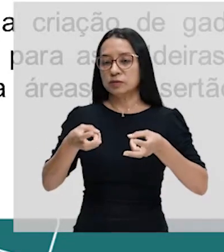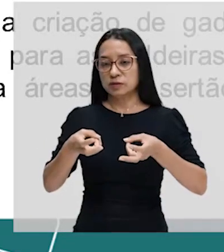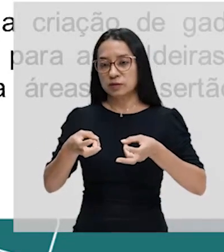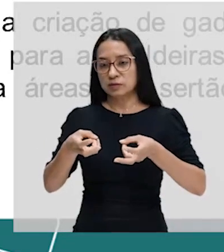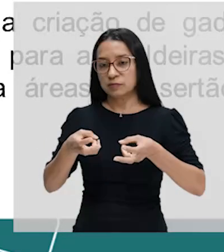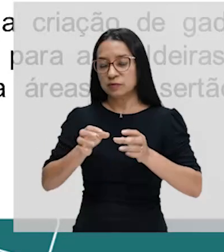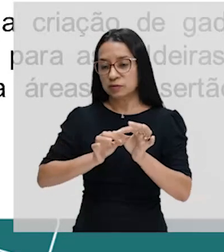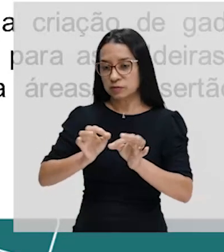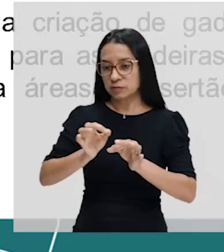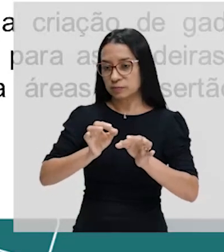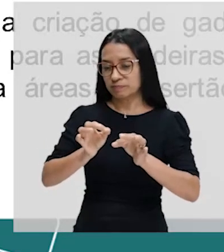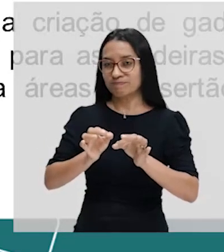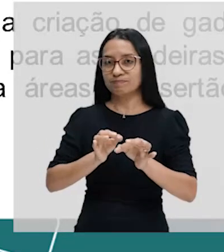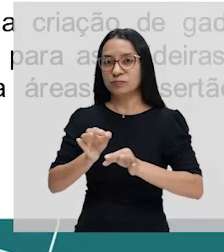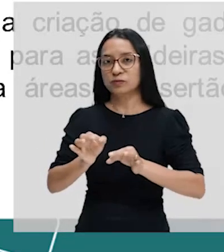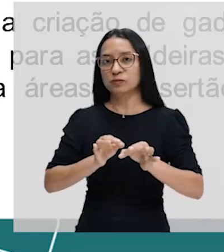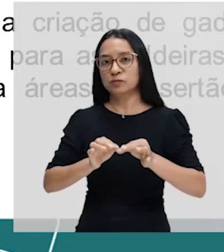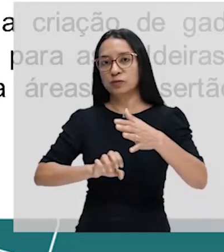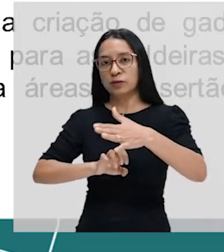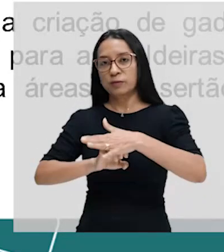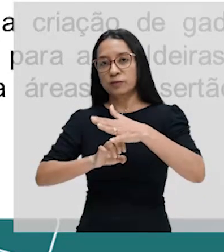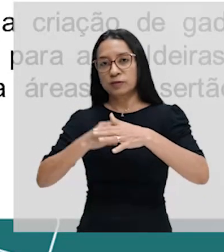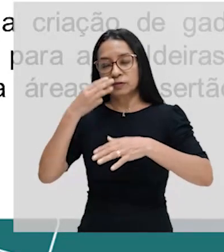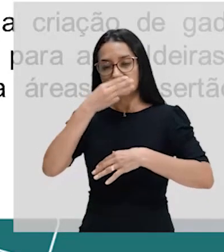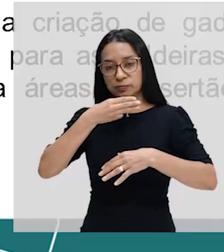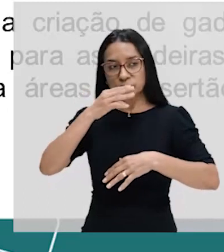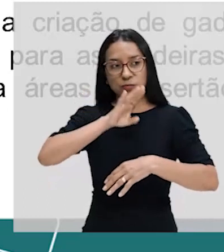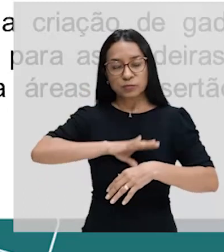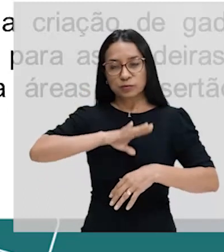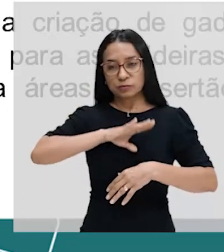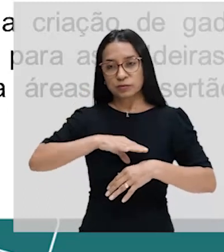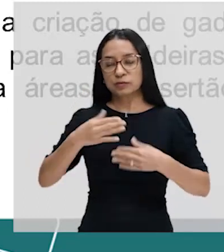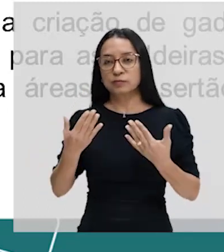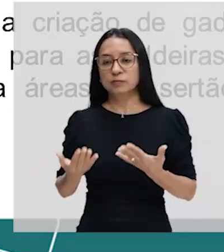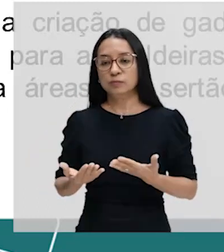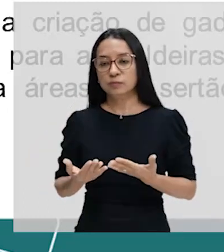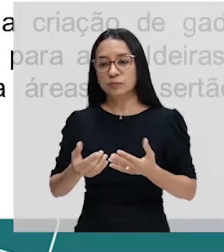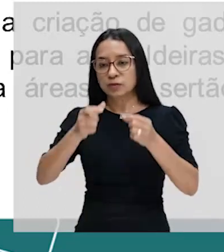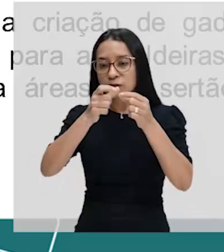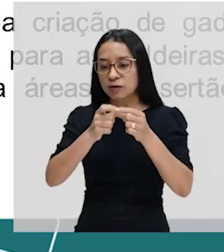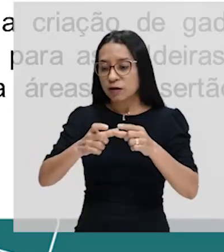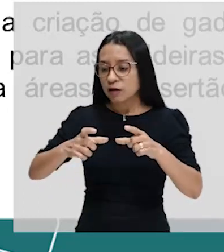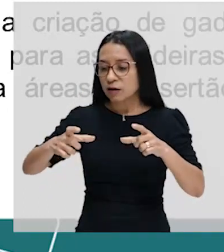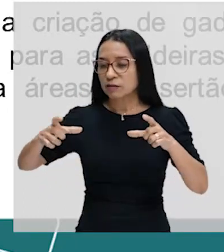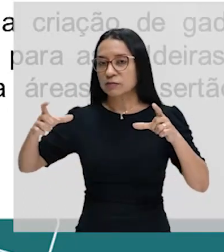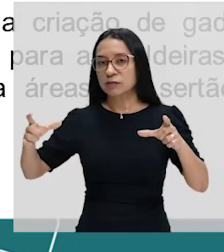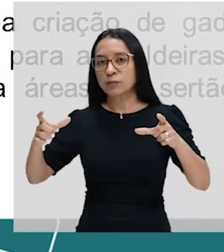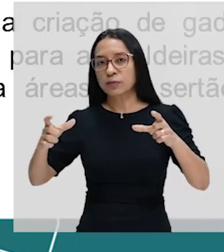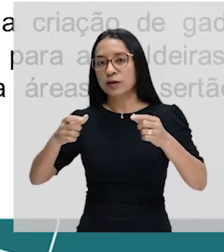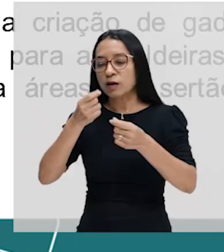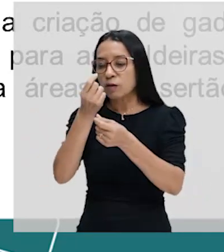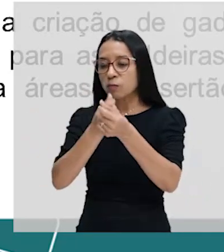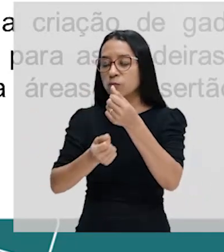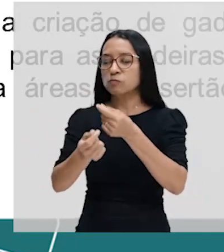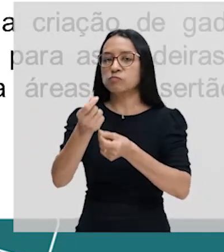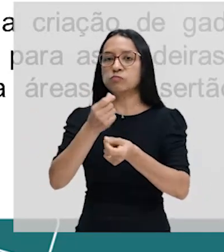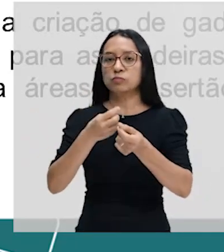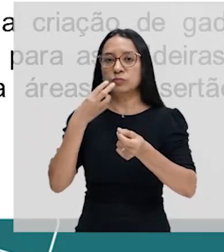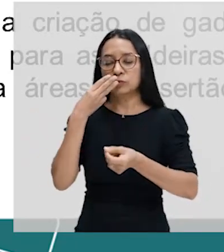tratando dessa empresa açucareira, Portugal, inclusive, vai ampliar o comércio açucareiro,